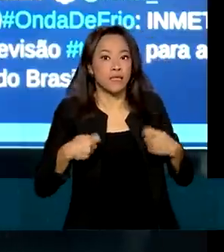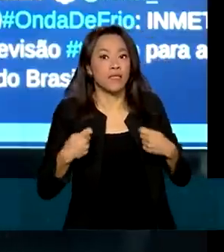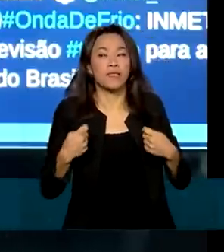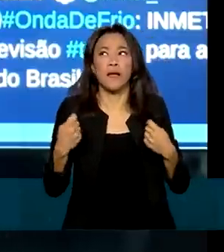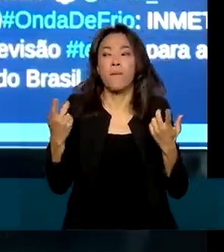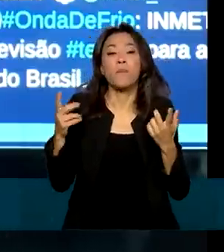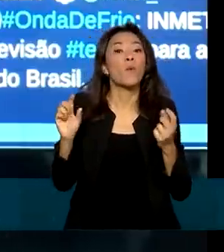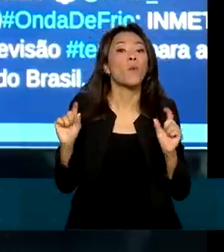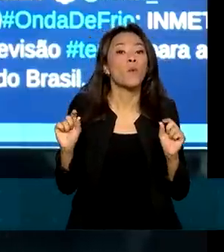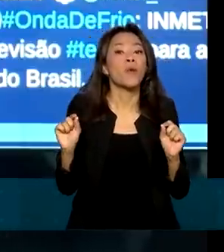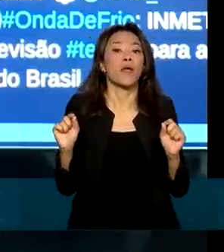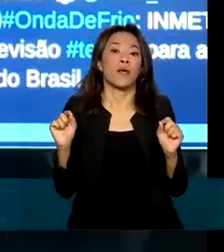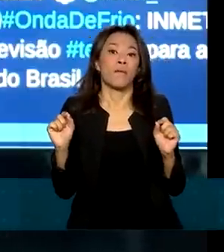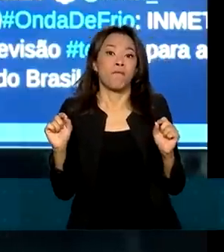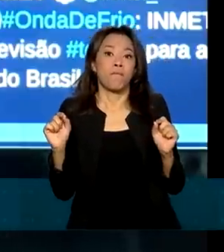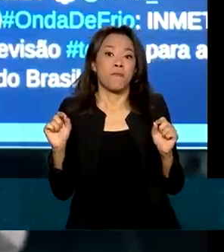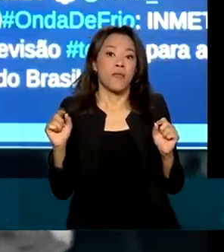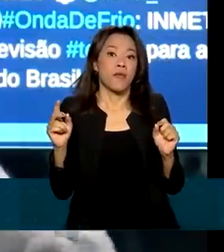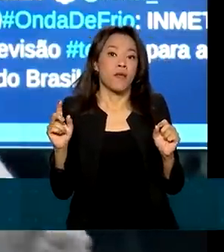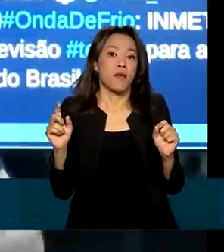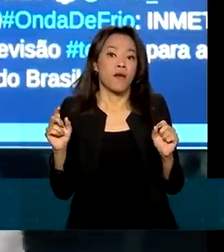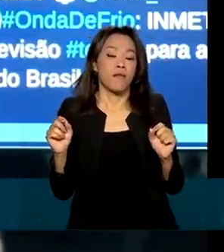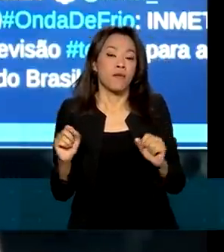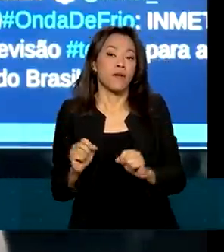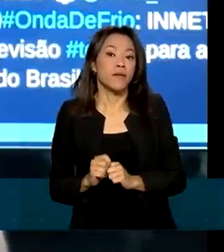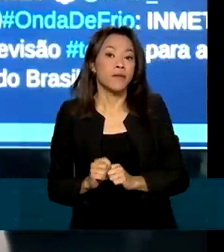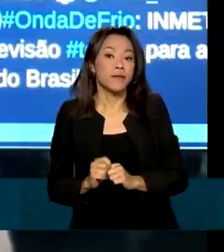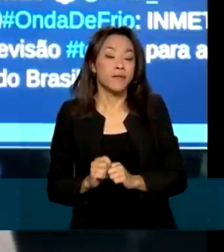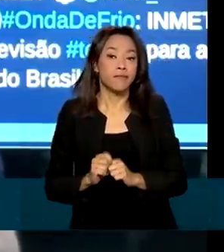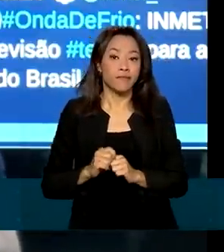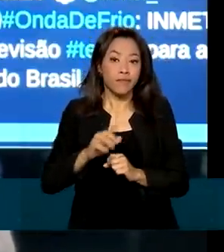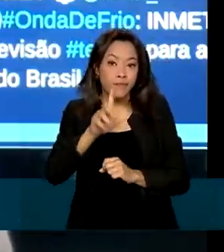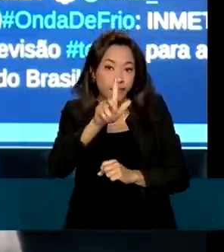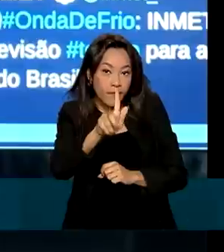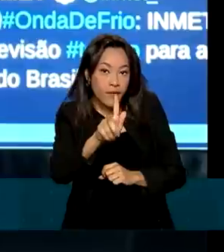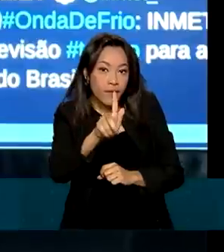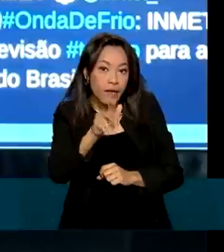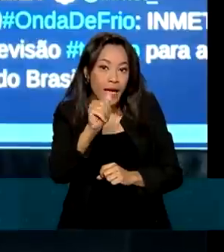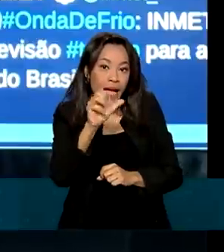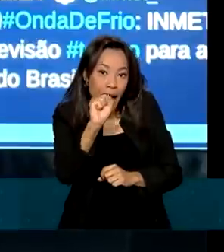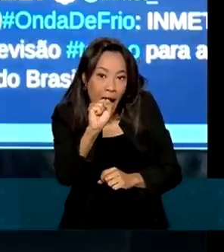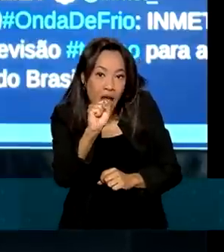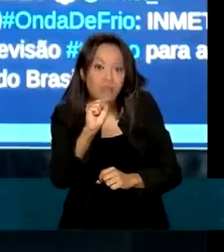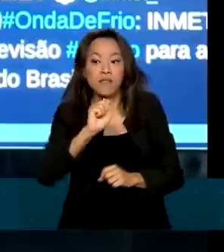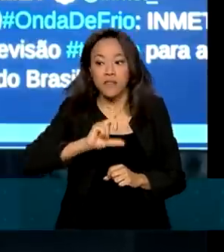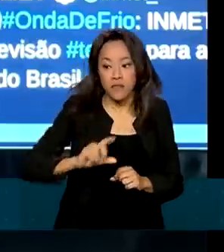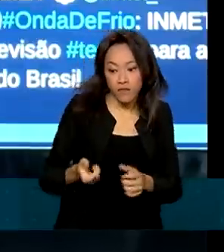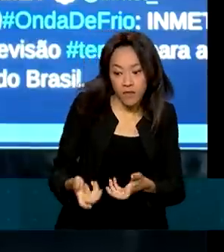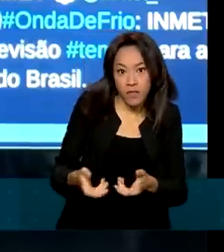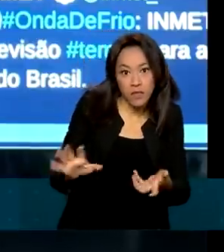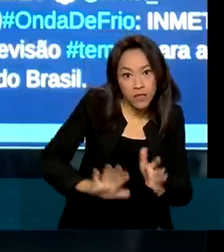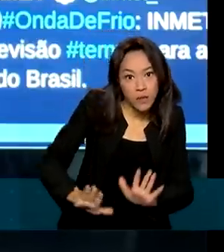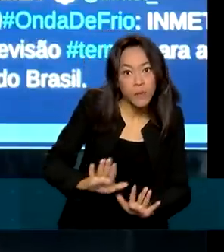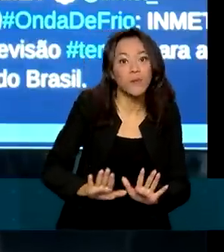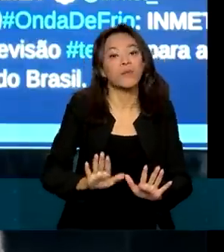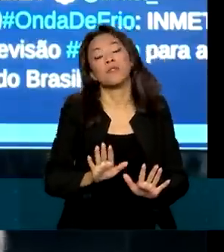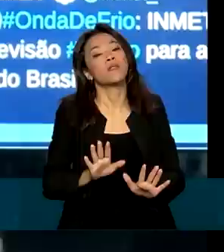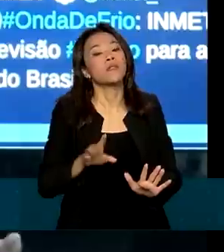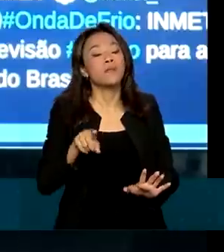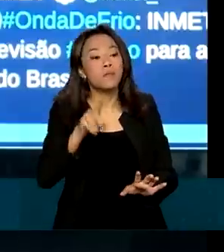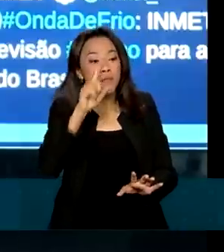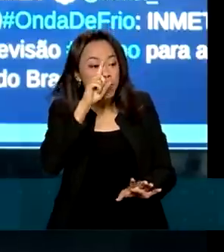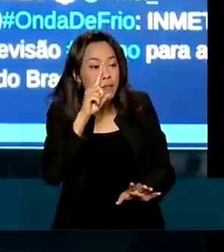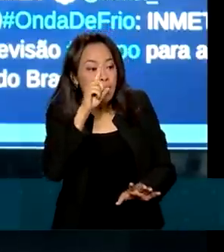fechar a sua saída de gás do botijão. as populações que estejam em áreas de risco, especialmente